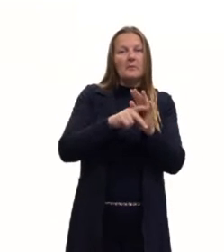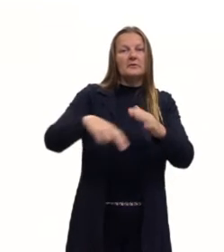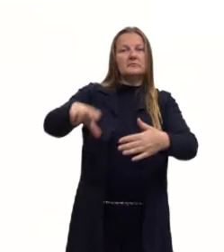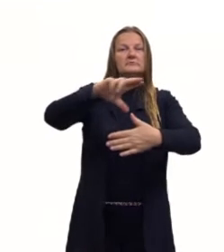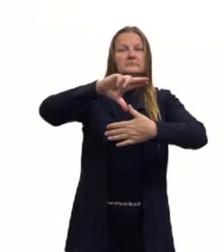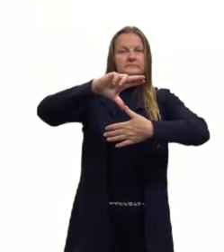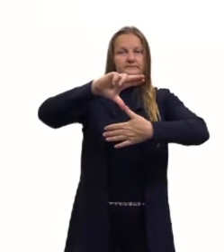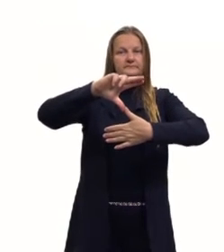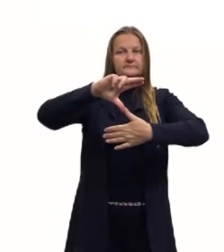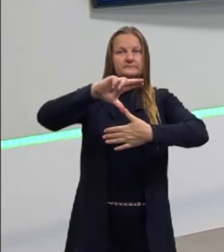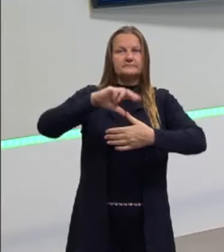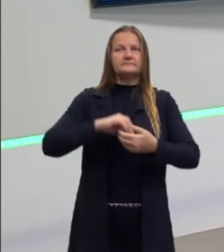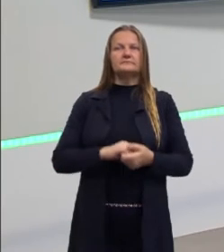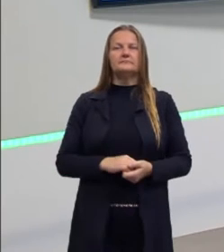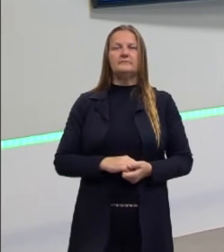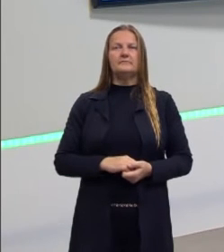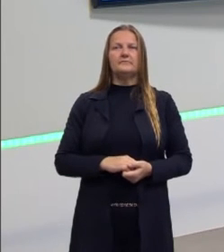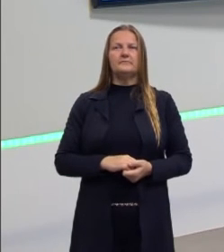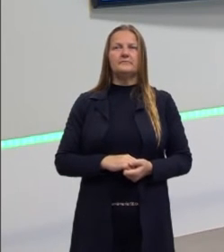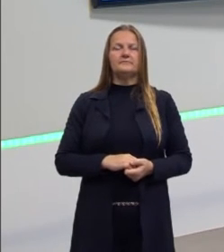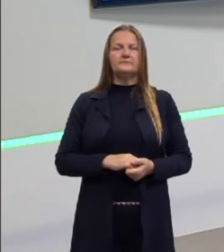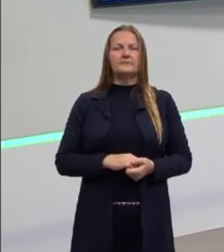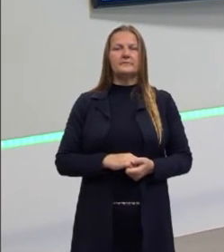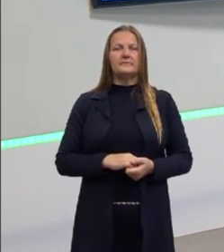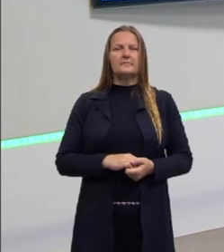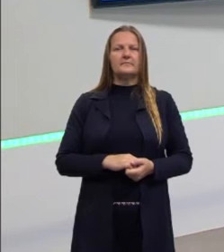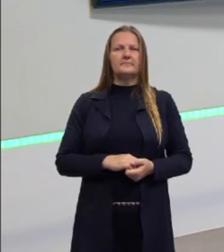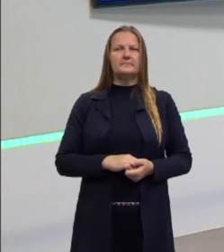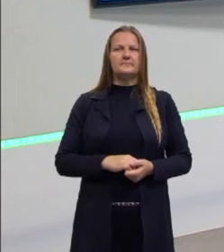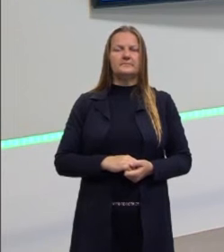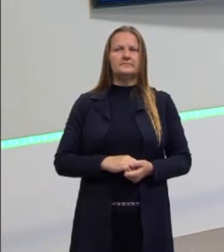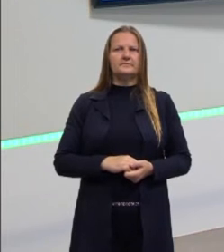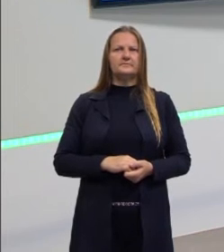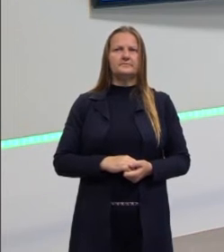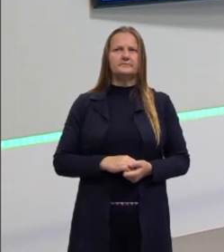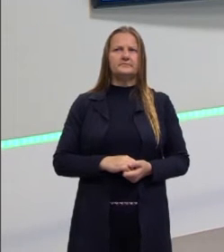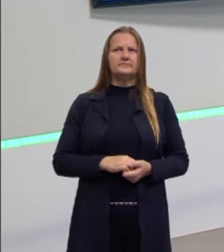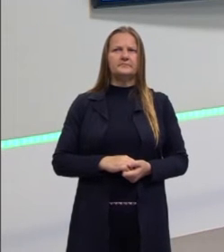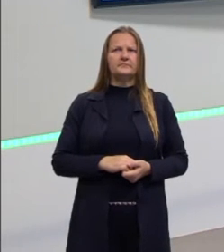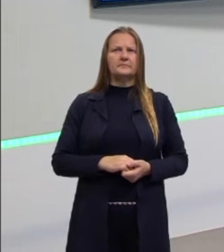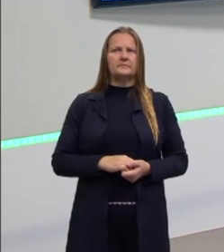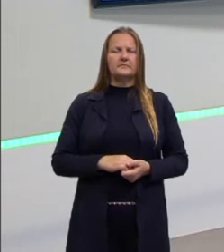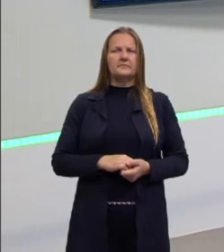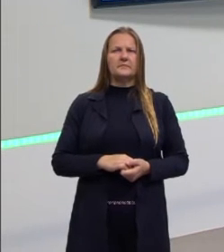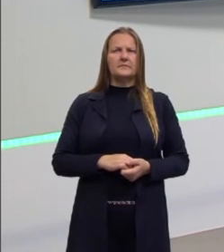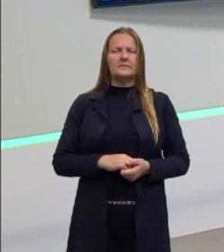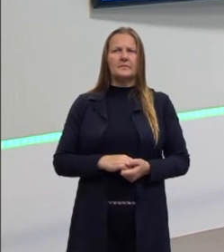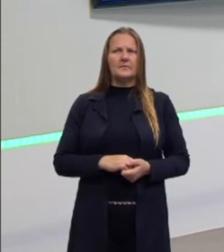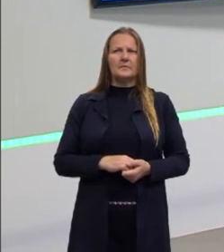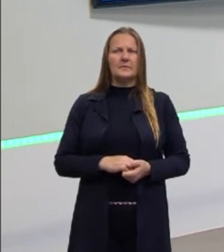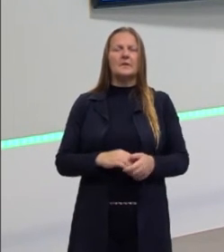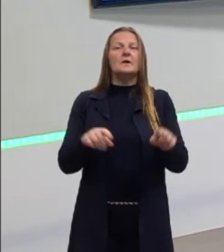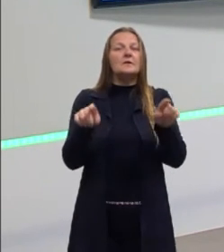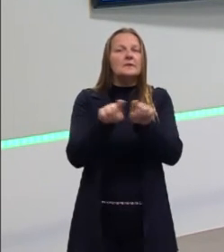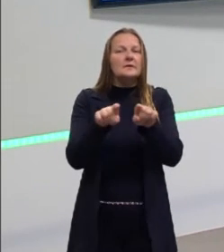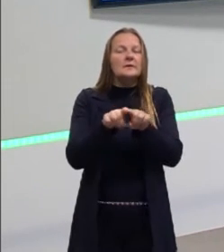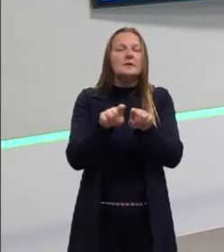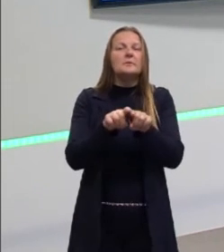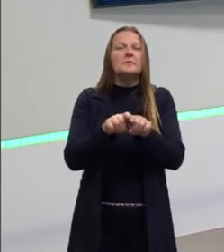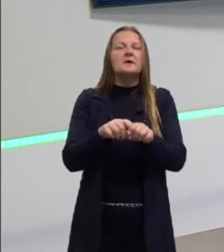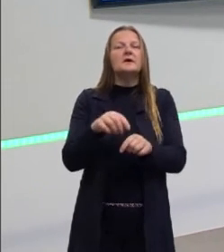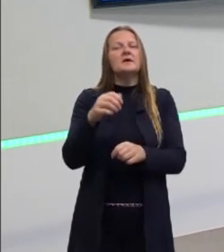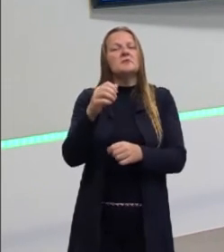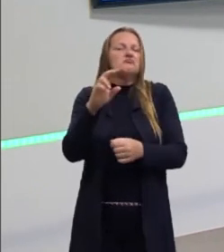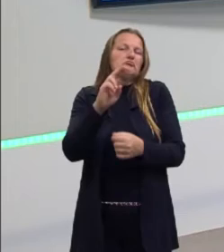acaba pertencendo à Latinoamérica, que também é chamada de América